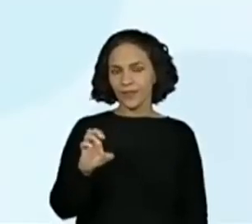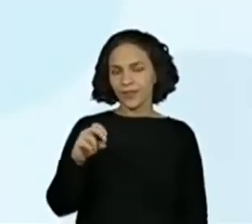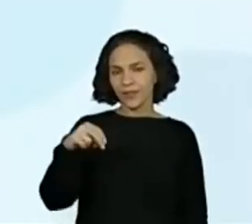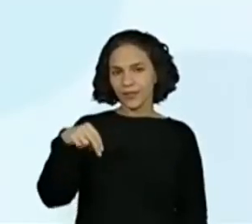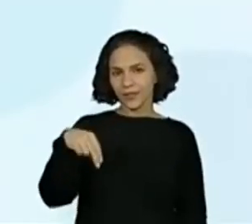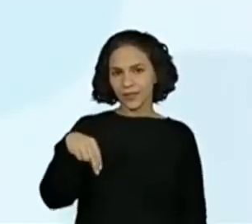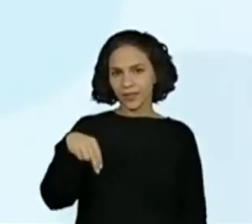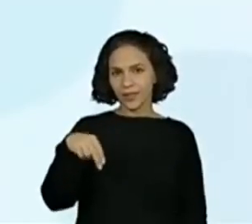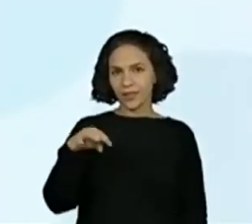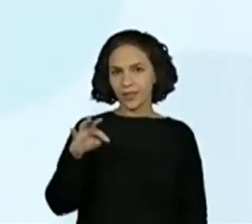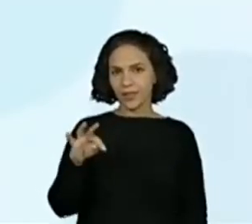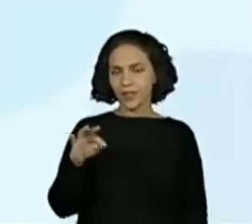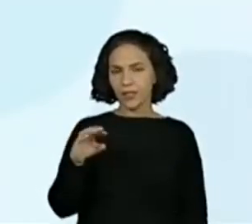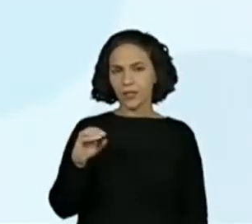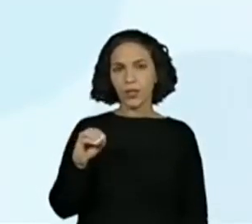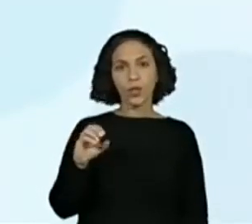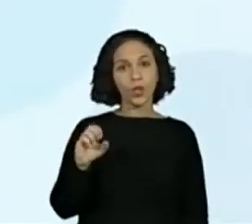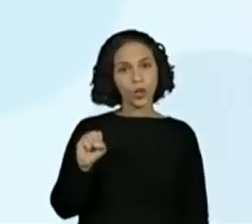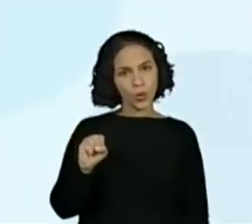e três.